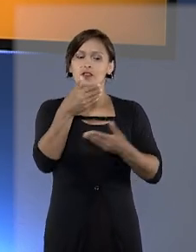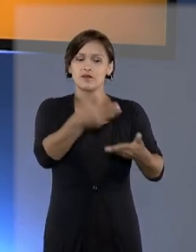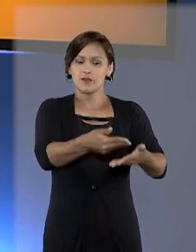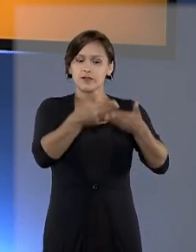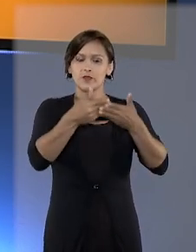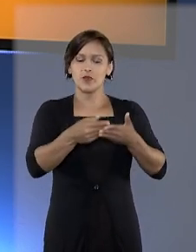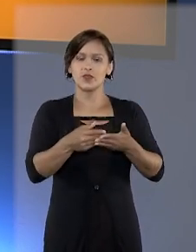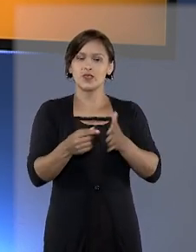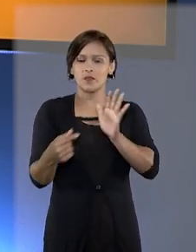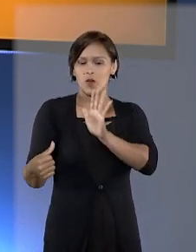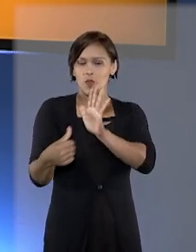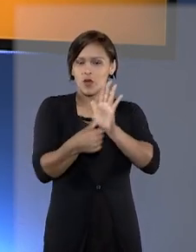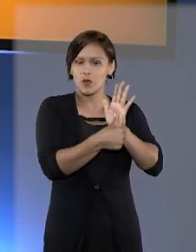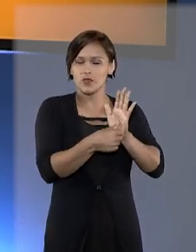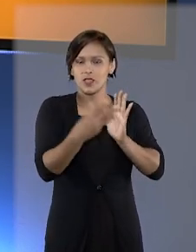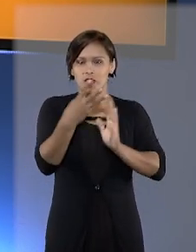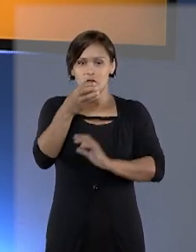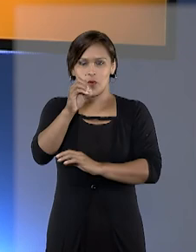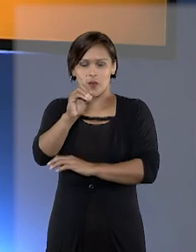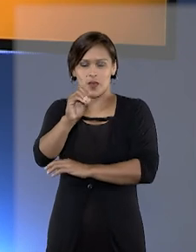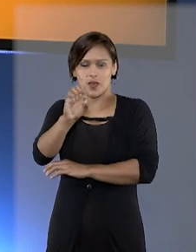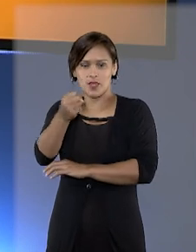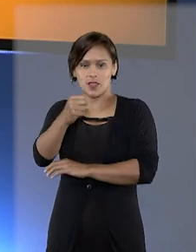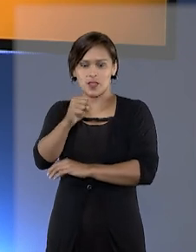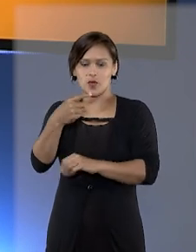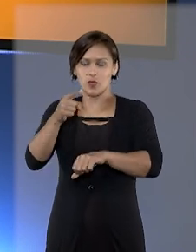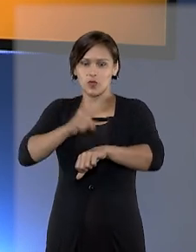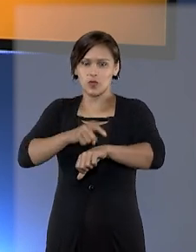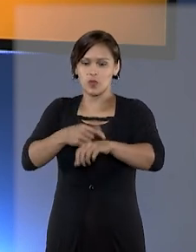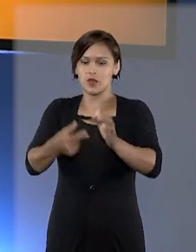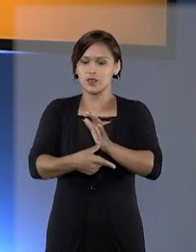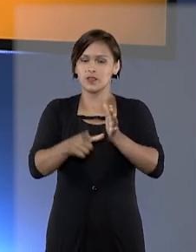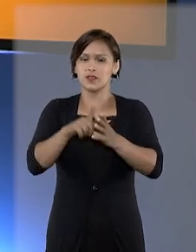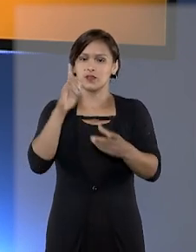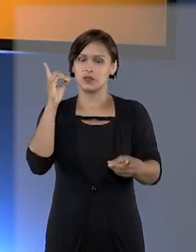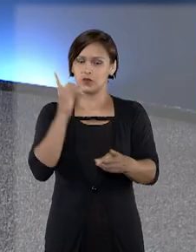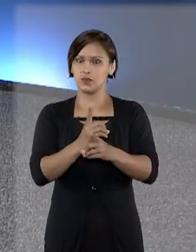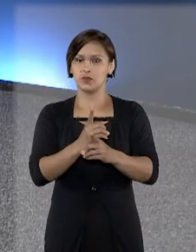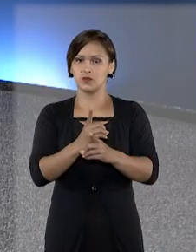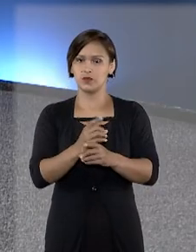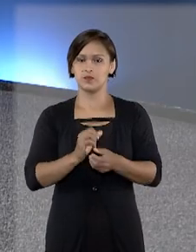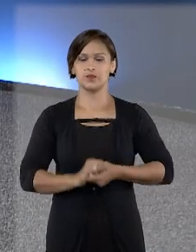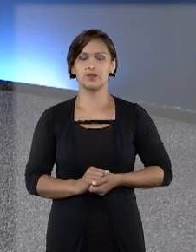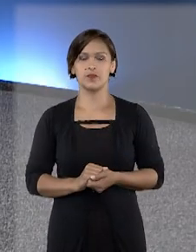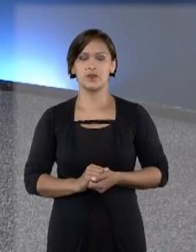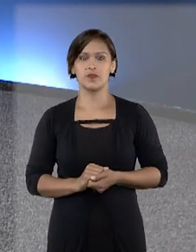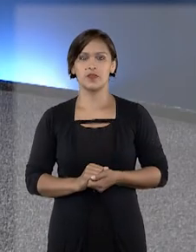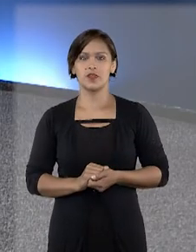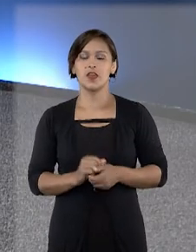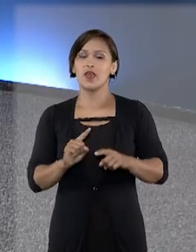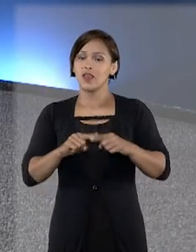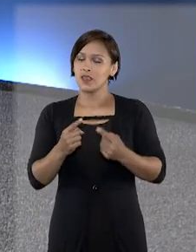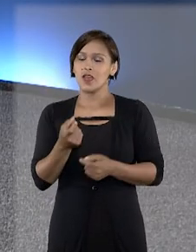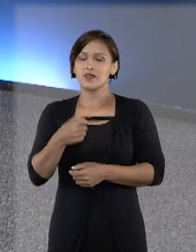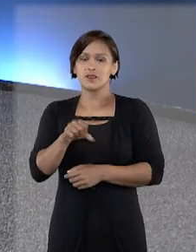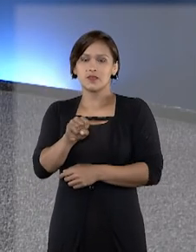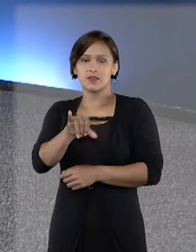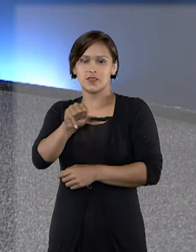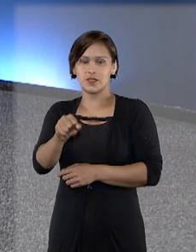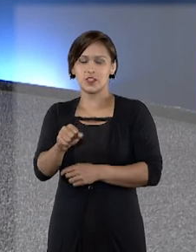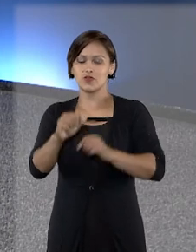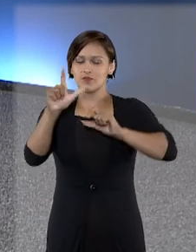uma confirmação em até 48 horas antes do encontro. E é isso, o STJ